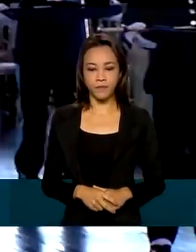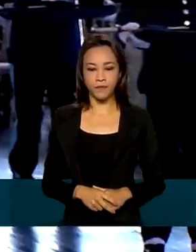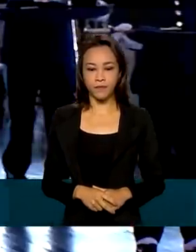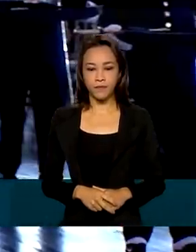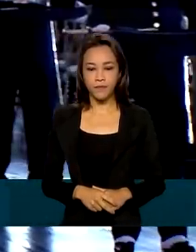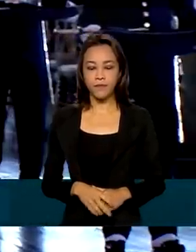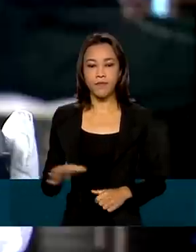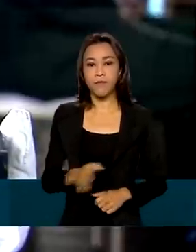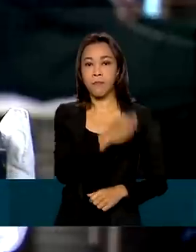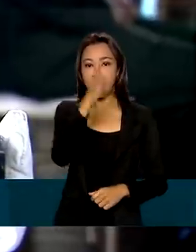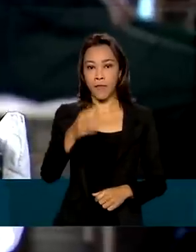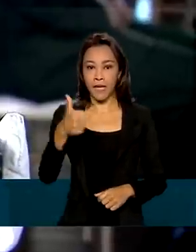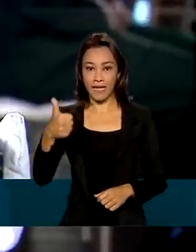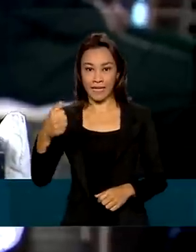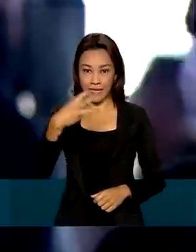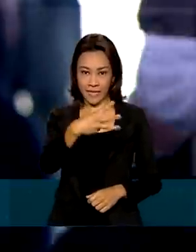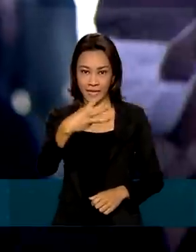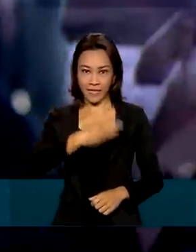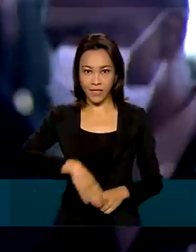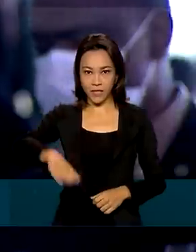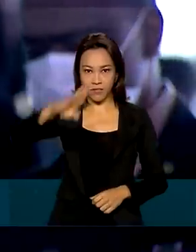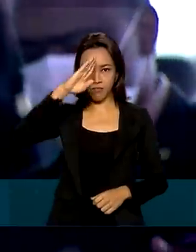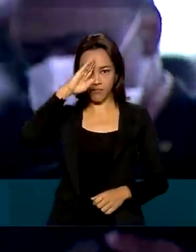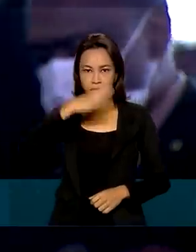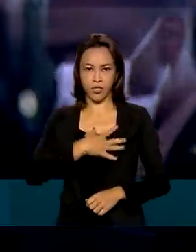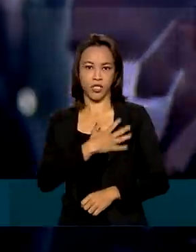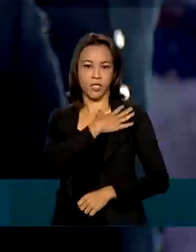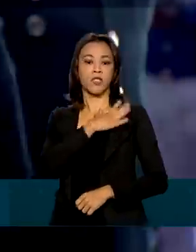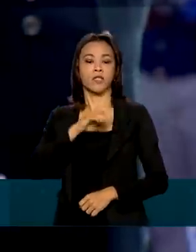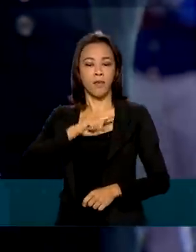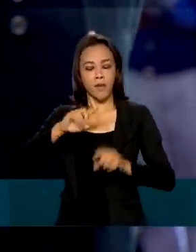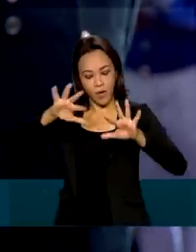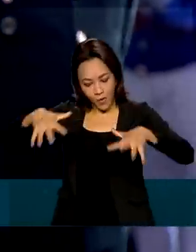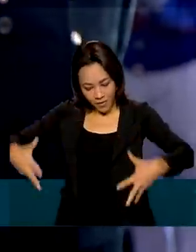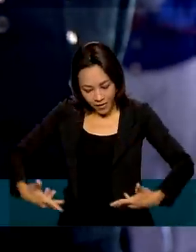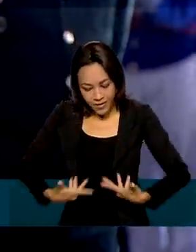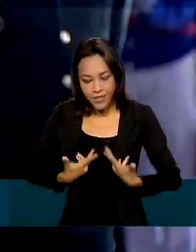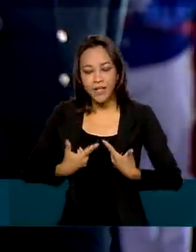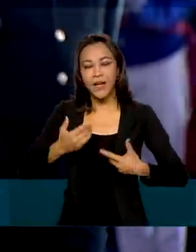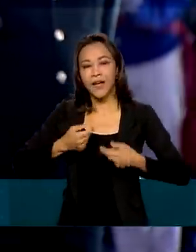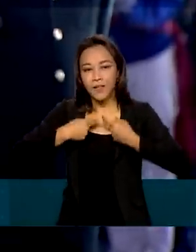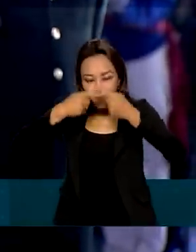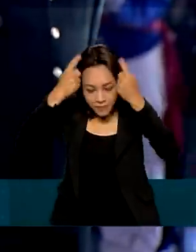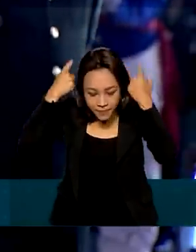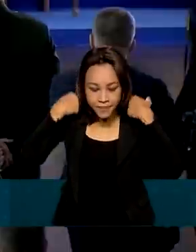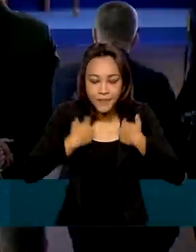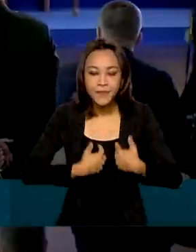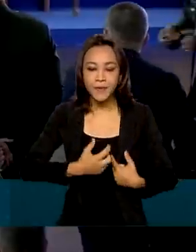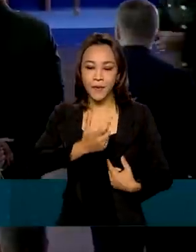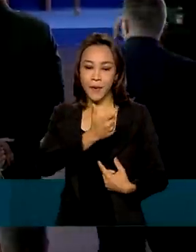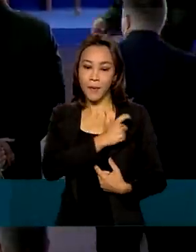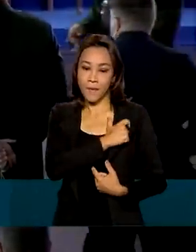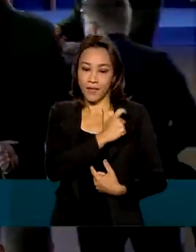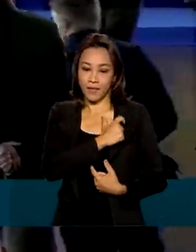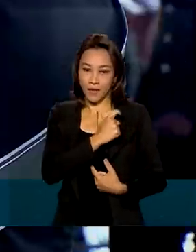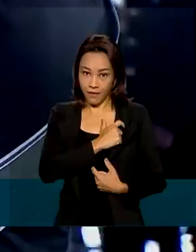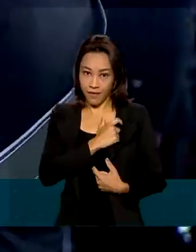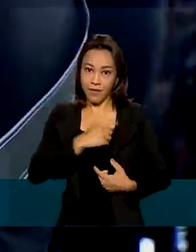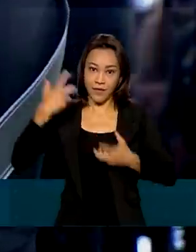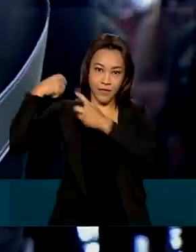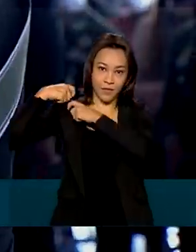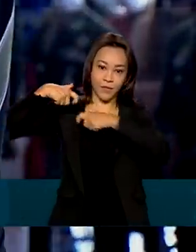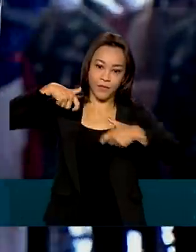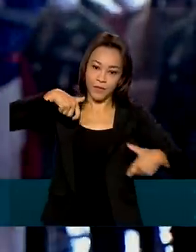Treze generais militares ainda foram homenageados com medalhas do Exército e de tributo à Força